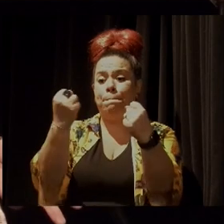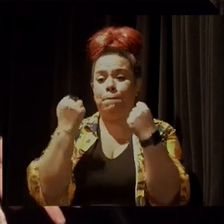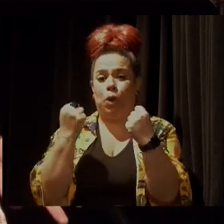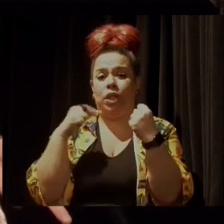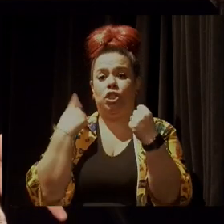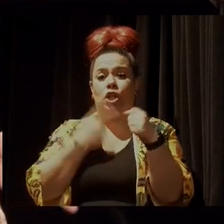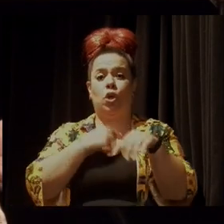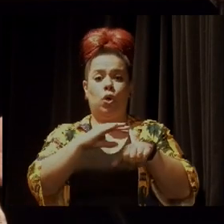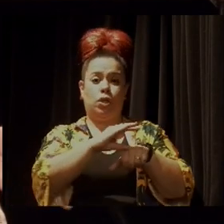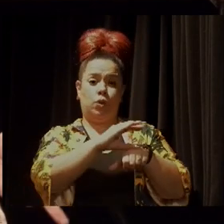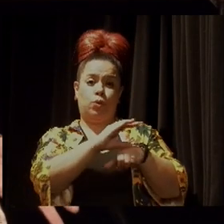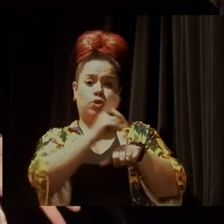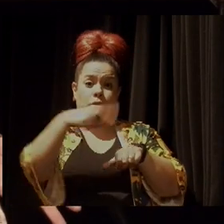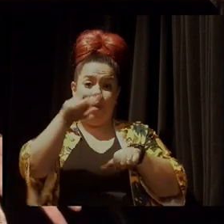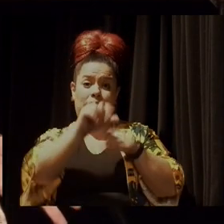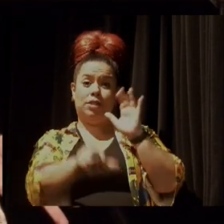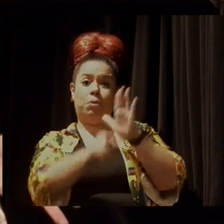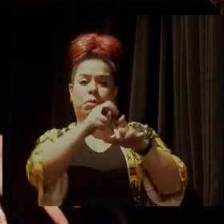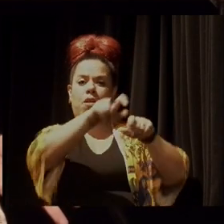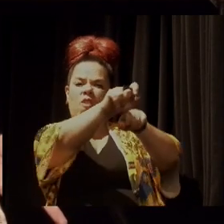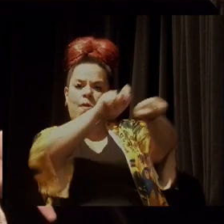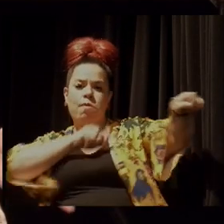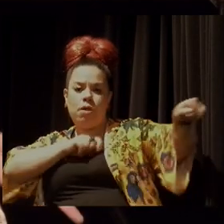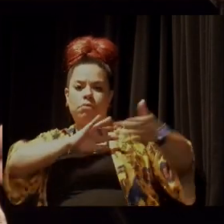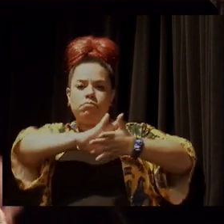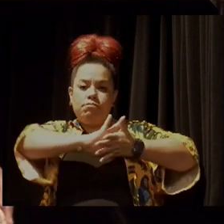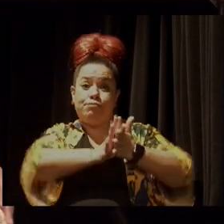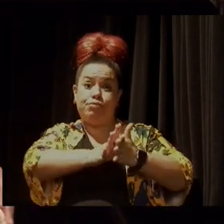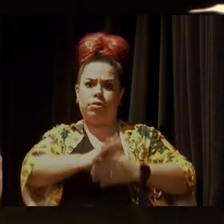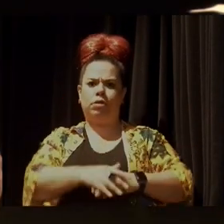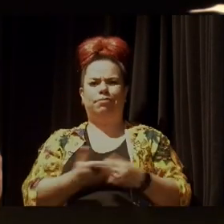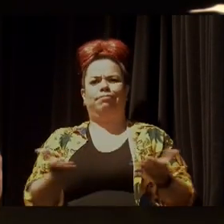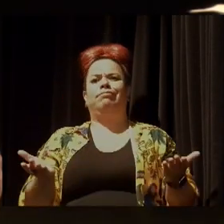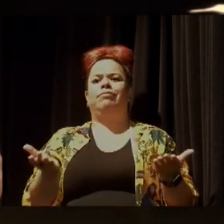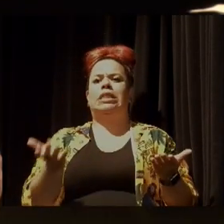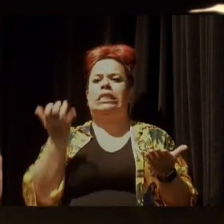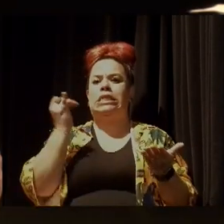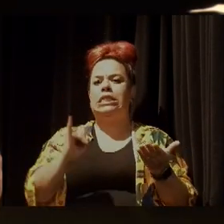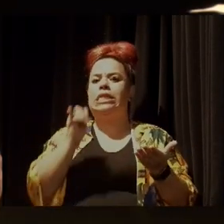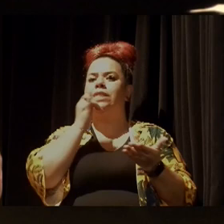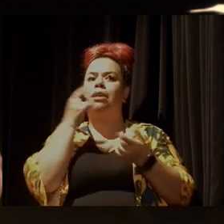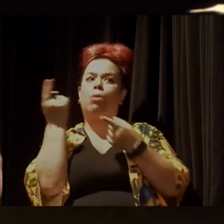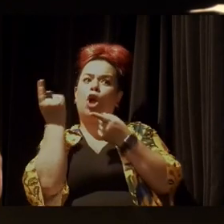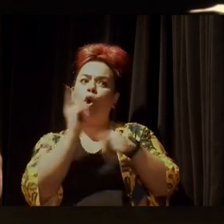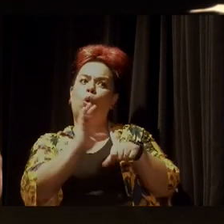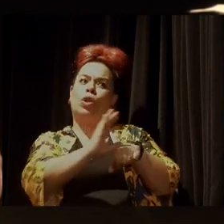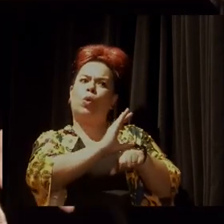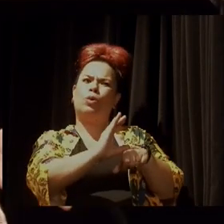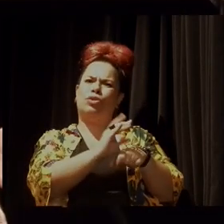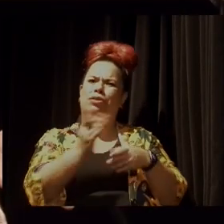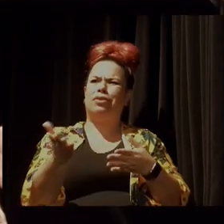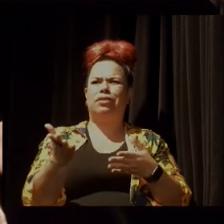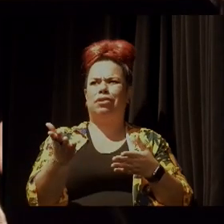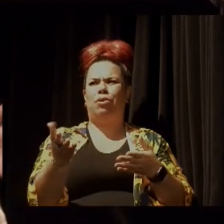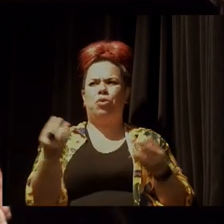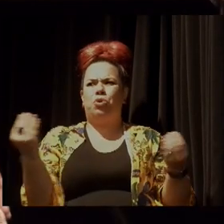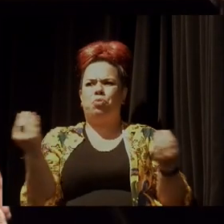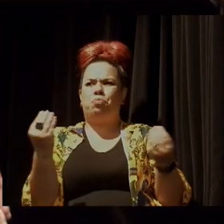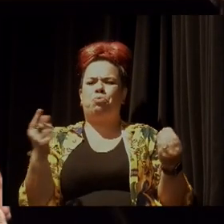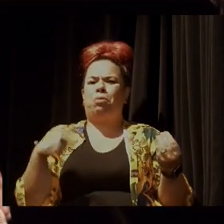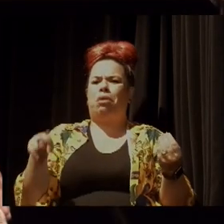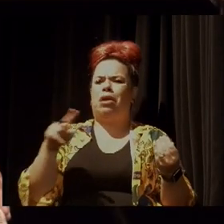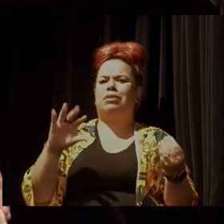verdade, são os primeiros a rasgá-la. Porque se é anticonstituinte, por que esse